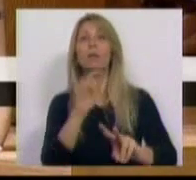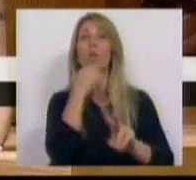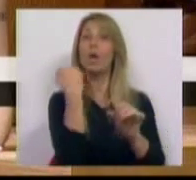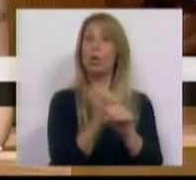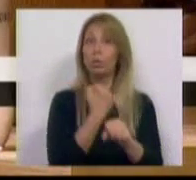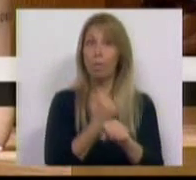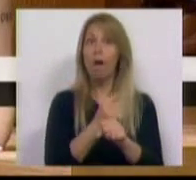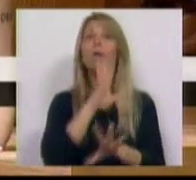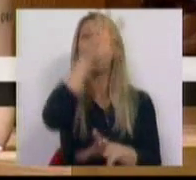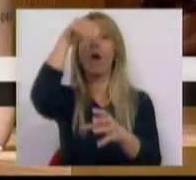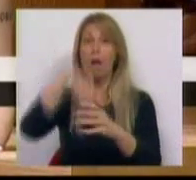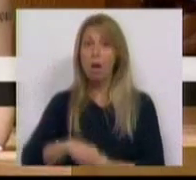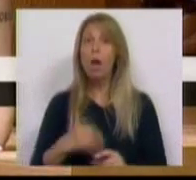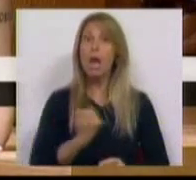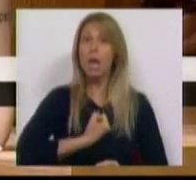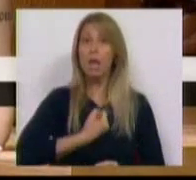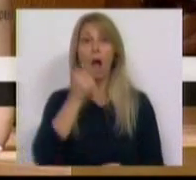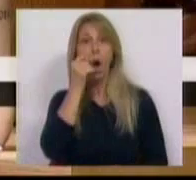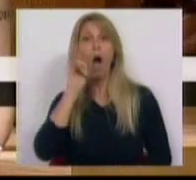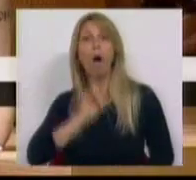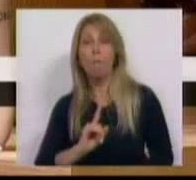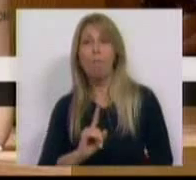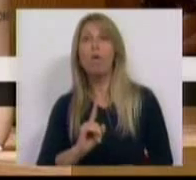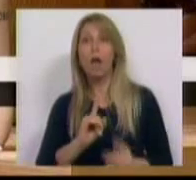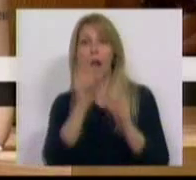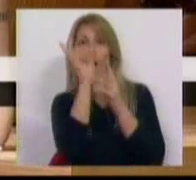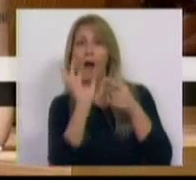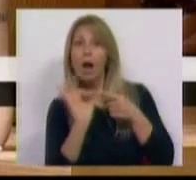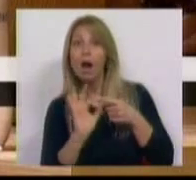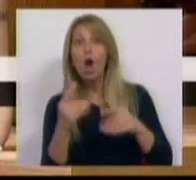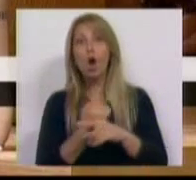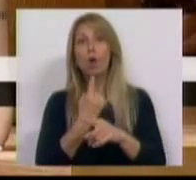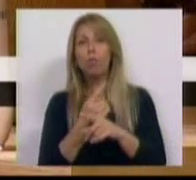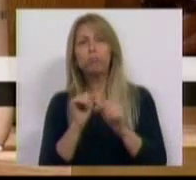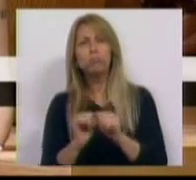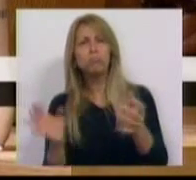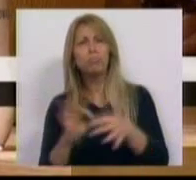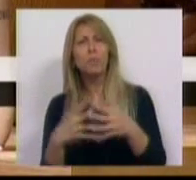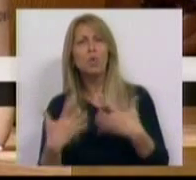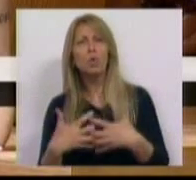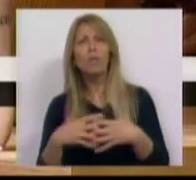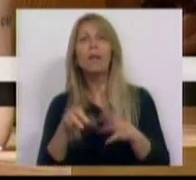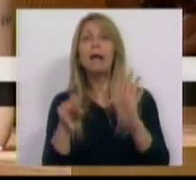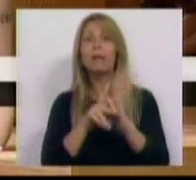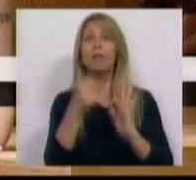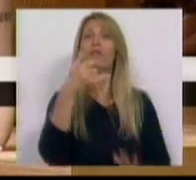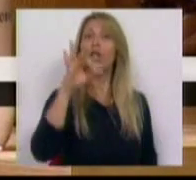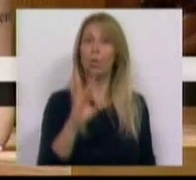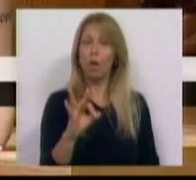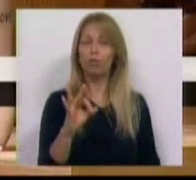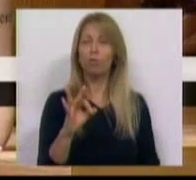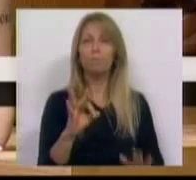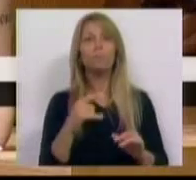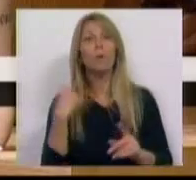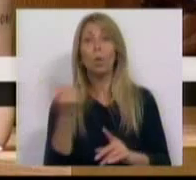sentido de incluir a identidade de género no elenco de cláusulas suspeitas do artigo 24. Todos sabemos a